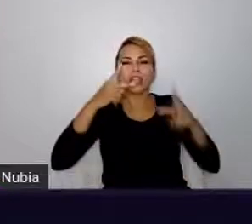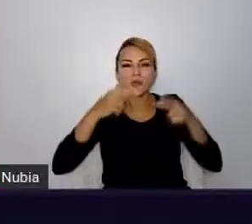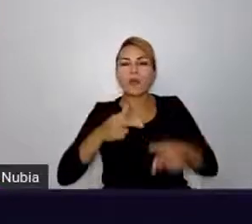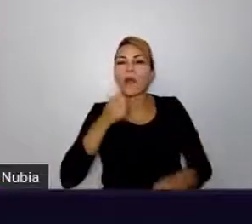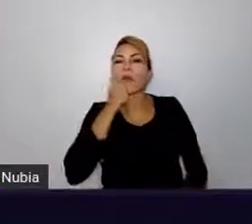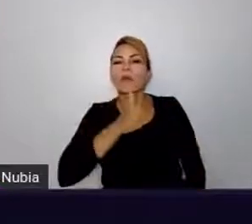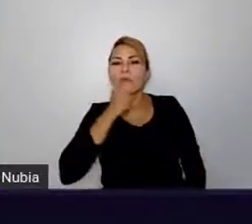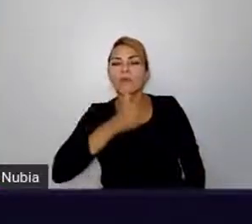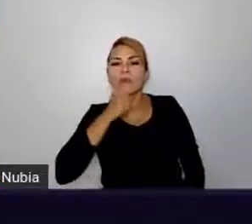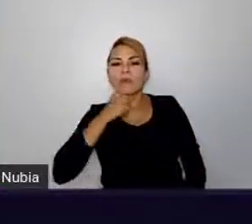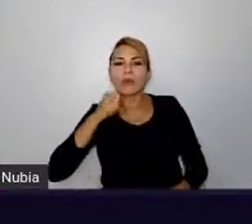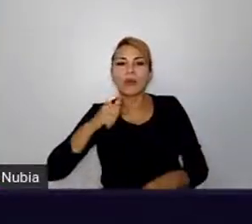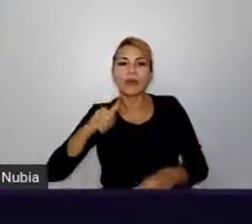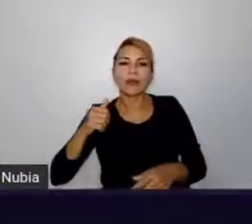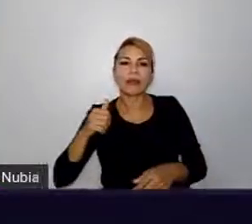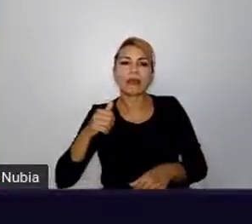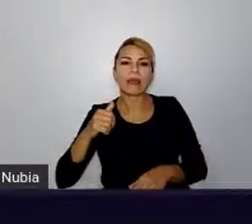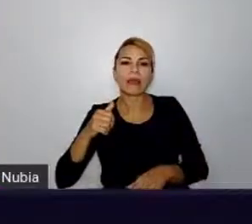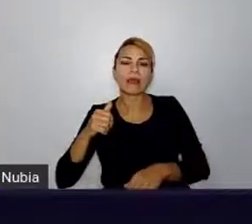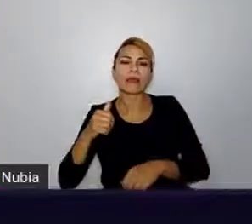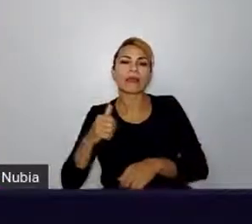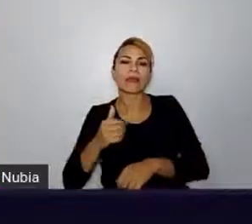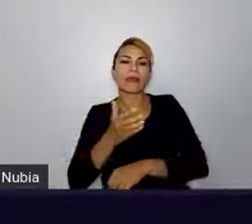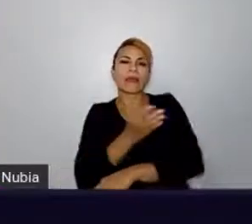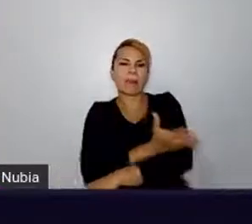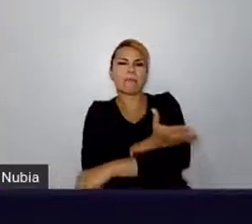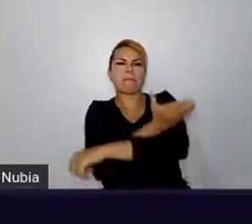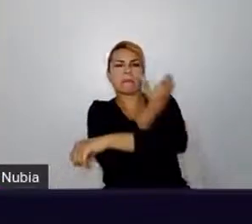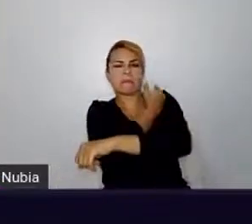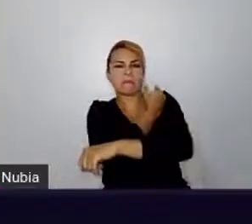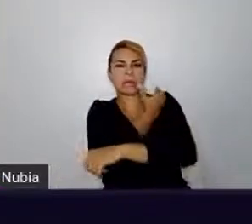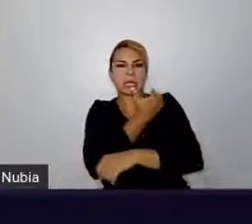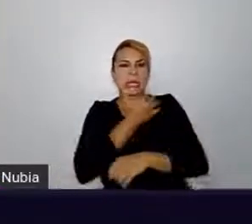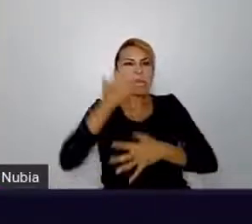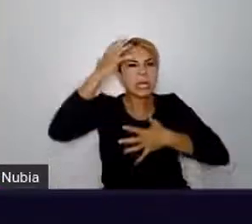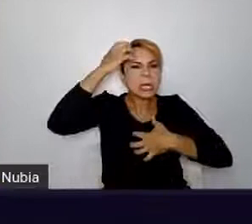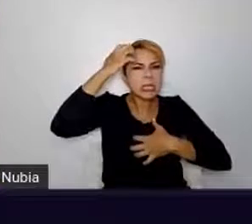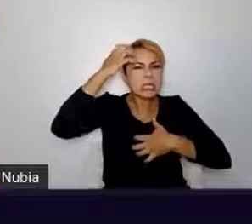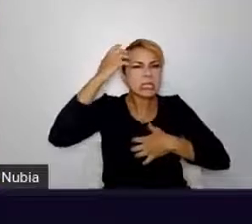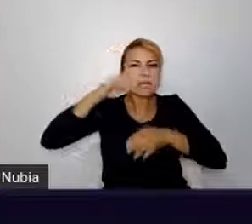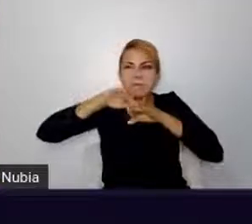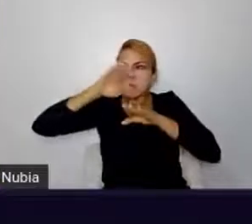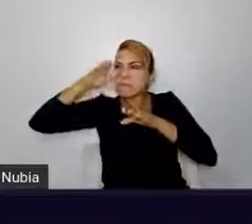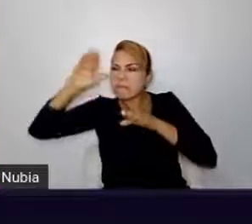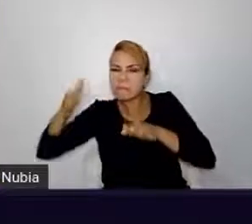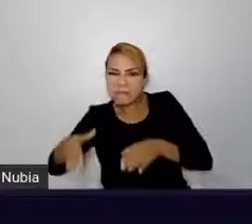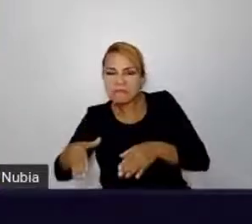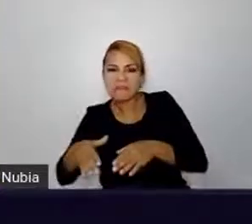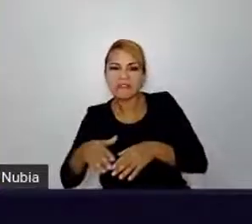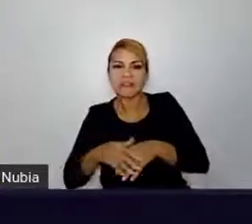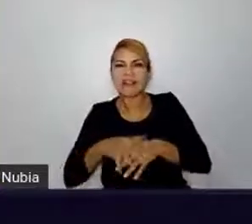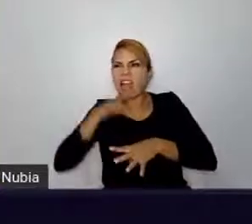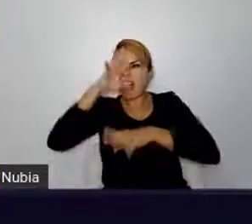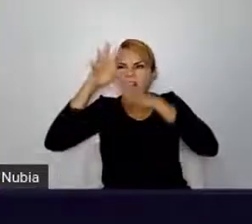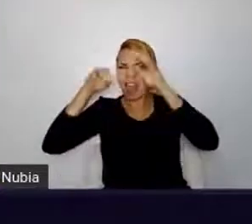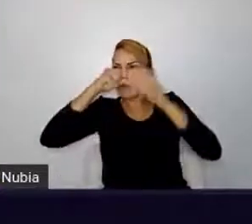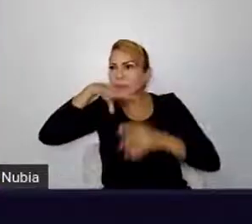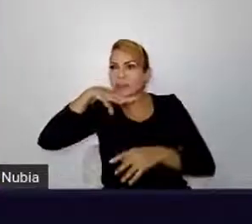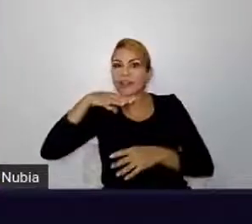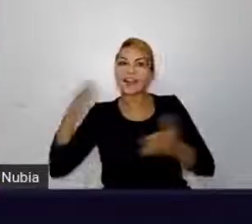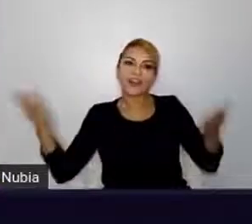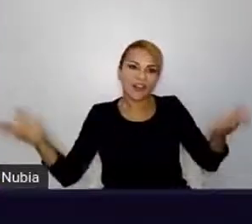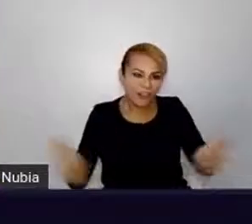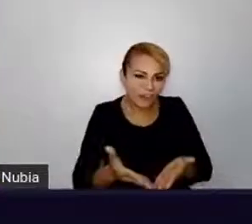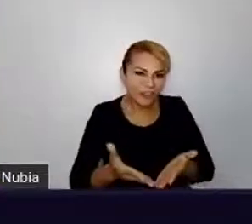O Open Source também é uma parte muito significante do que eu faço hoje. Eu sou simplesmente apaixonada por contribuir.